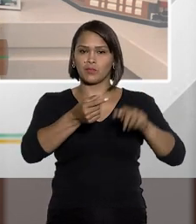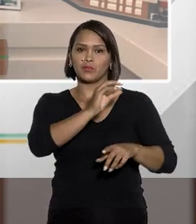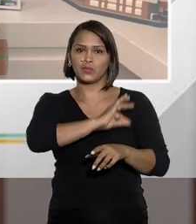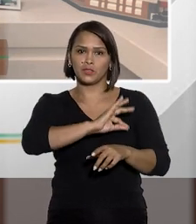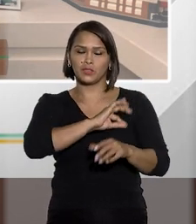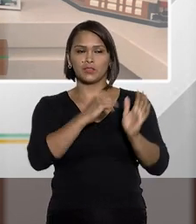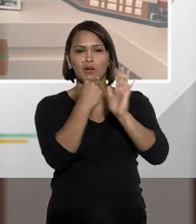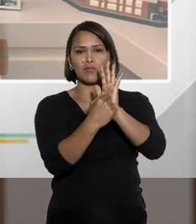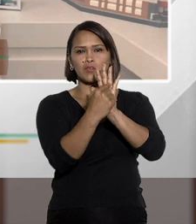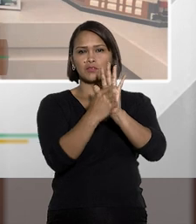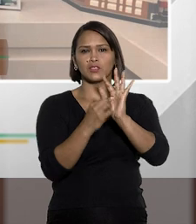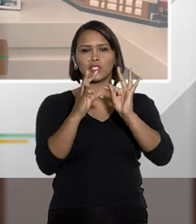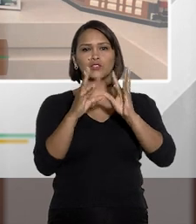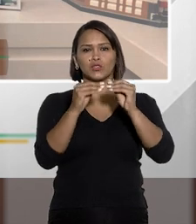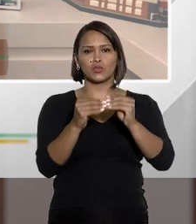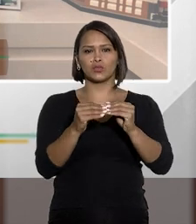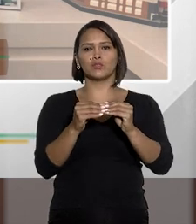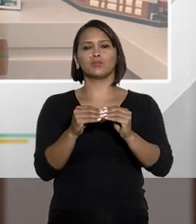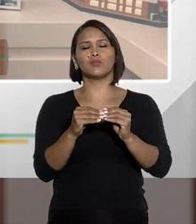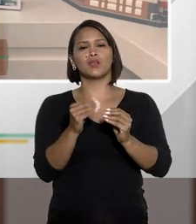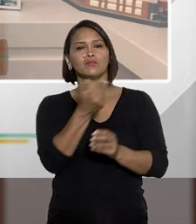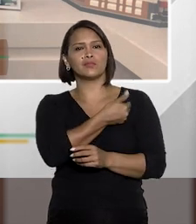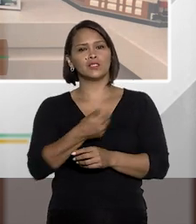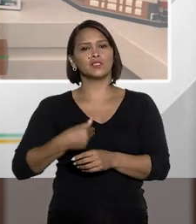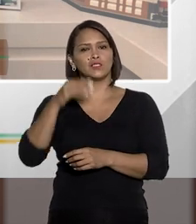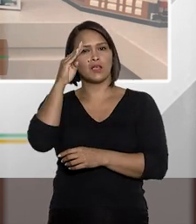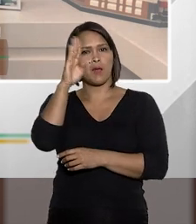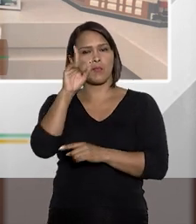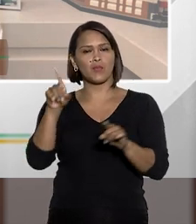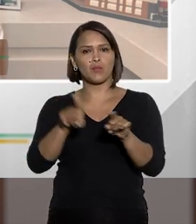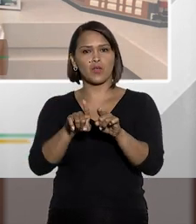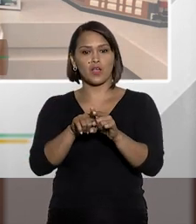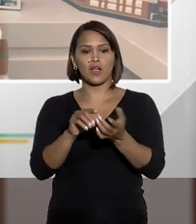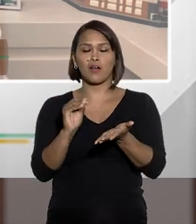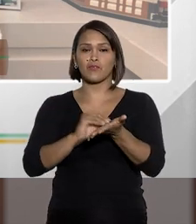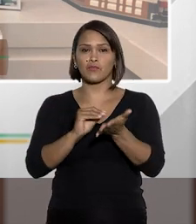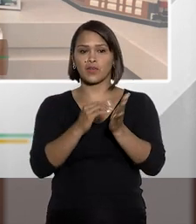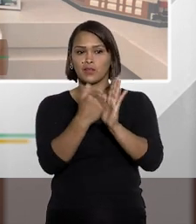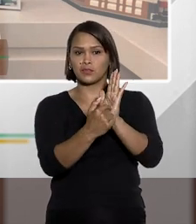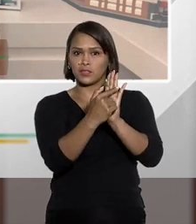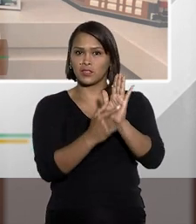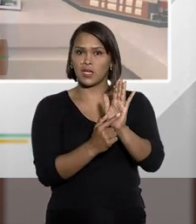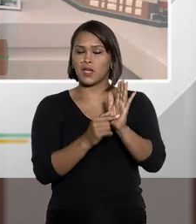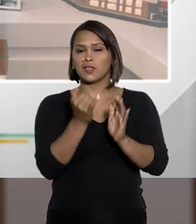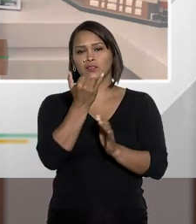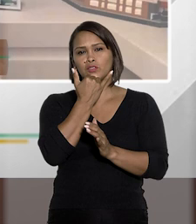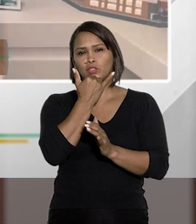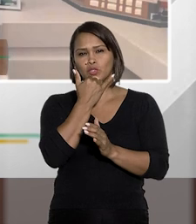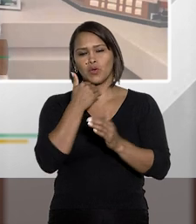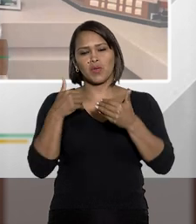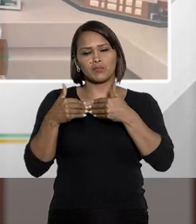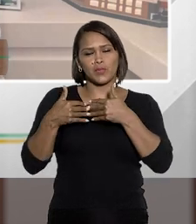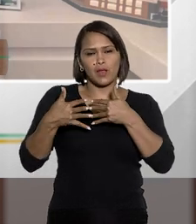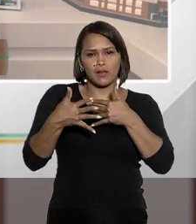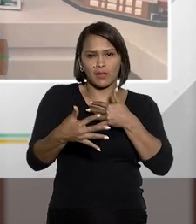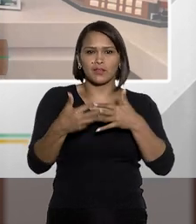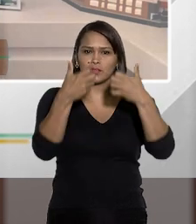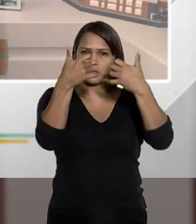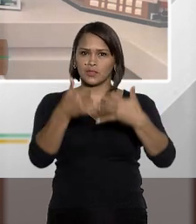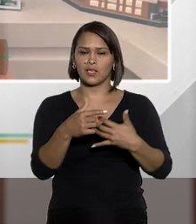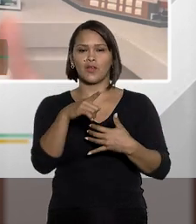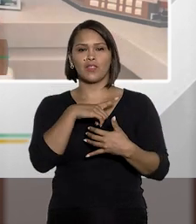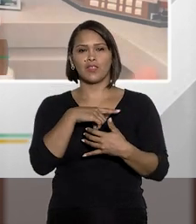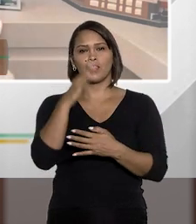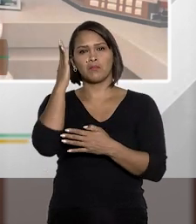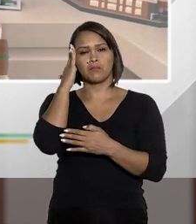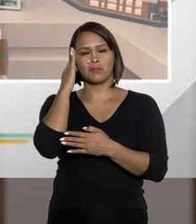à atuação policial foram vetados pelo presidente da república. Sem embargo do veto, Fátima, pedindo perdão e por me alongar,